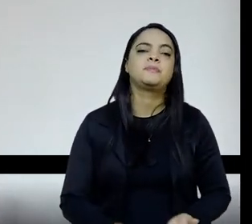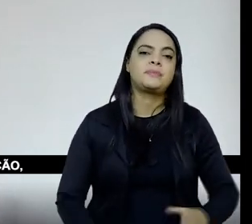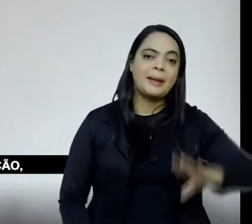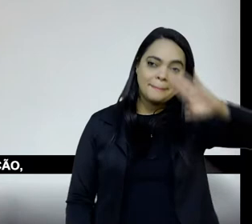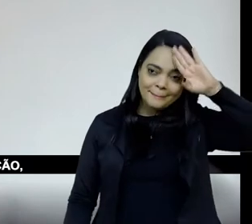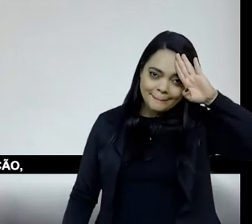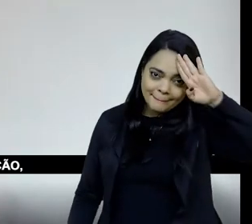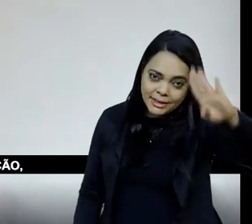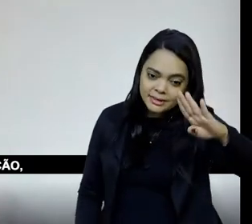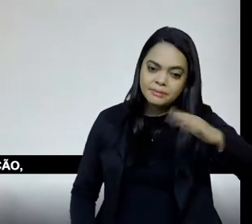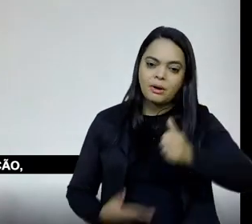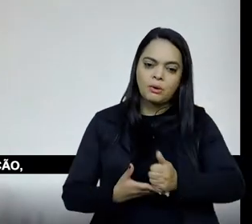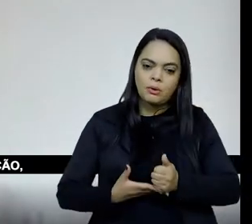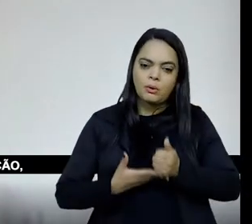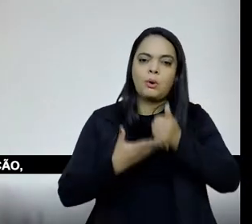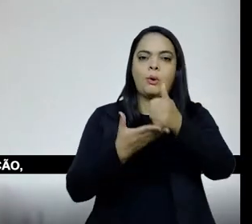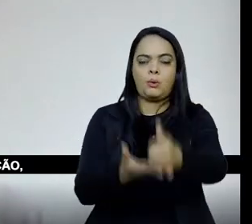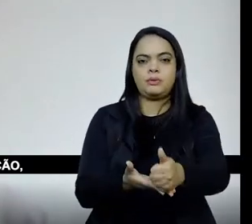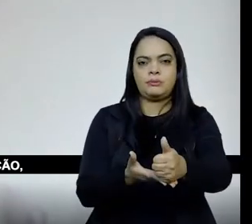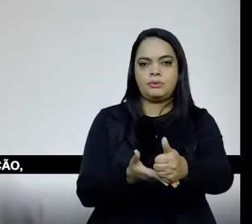contribuição sua no portal não é